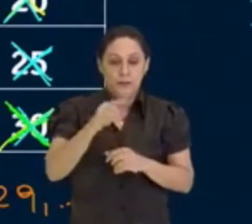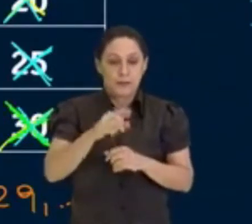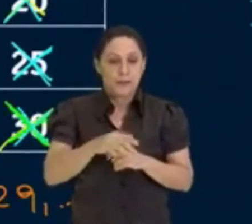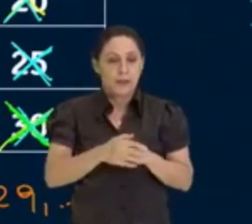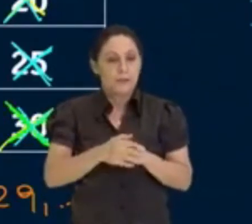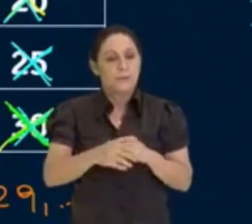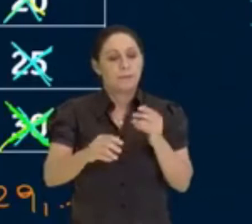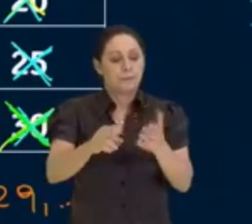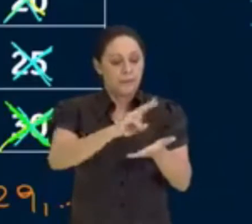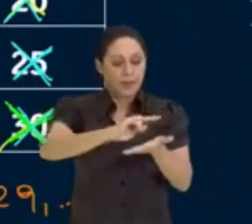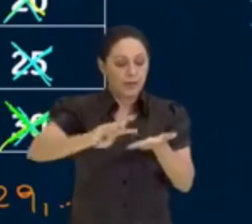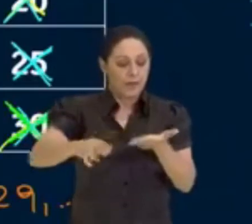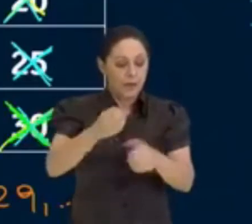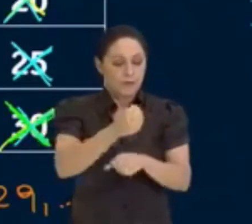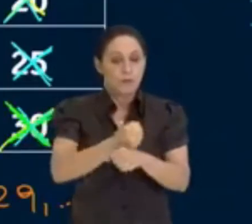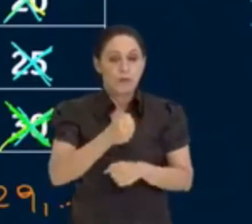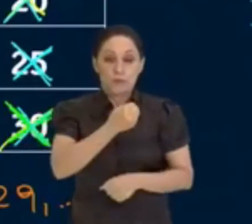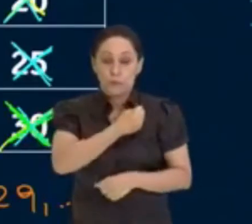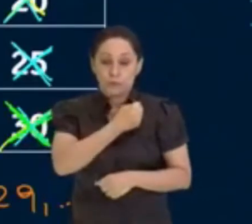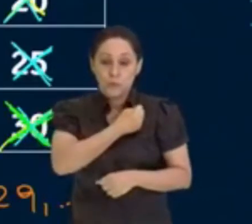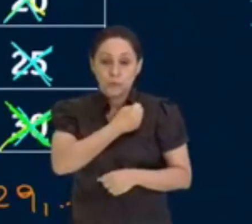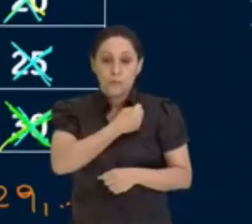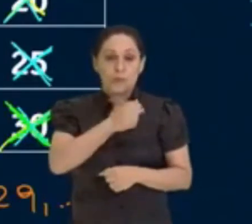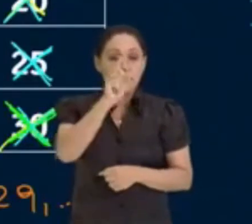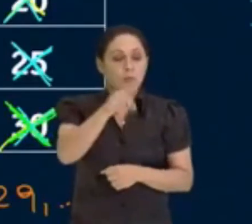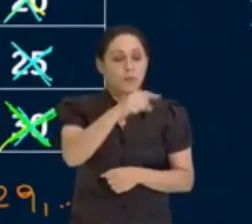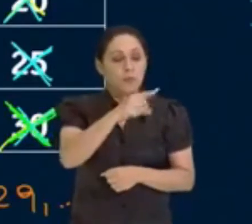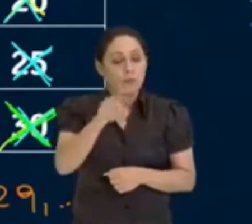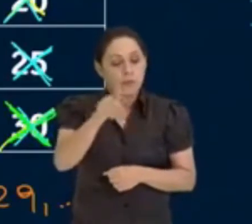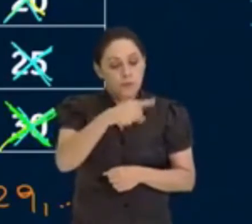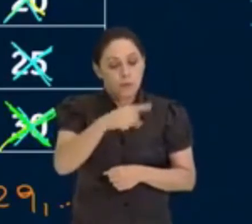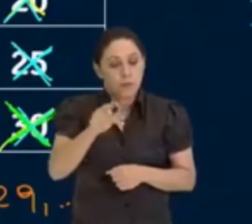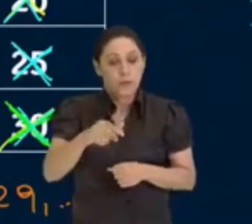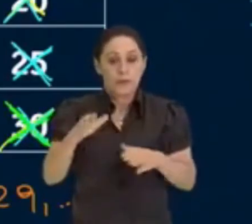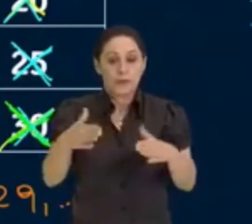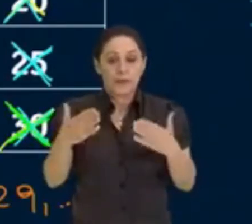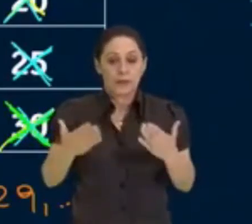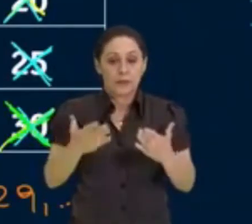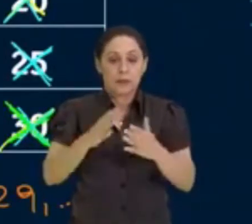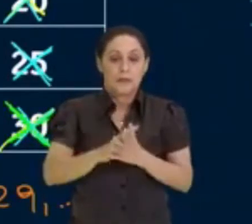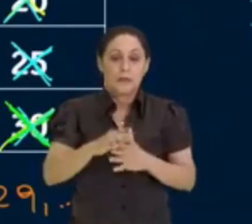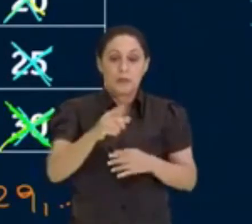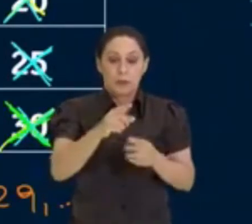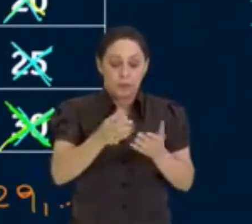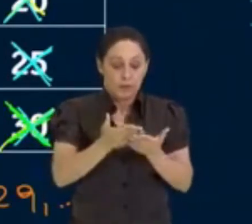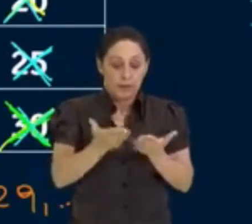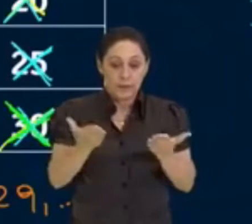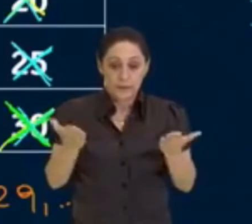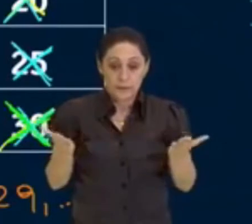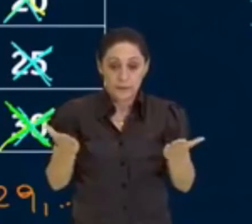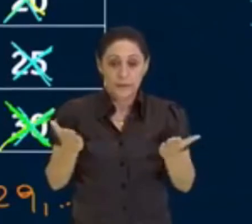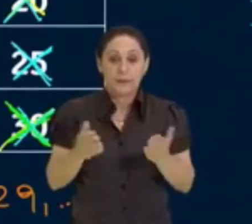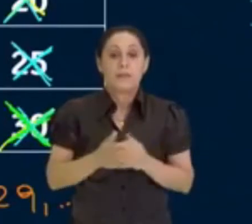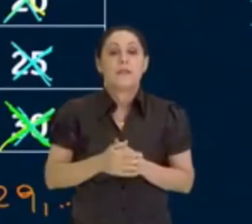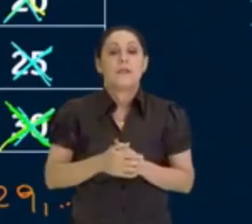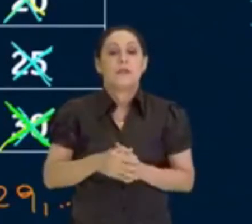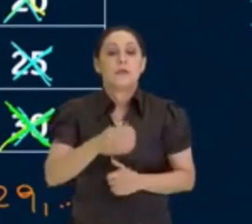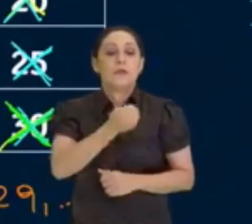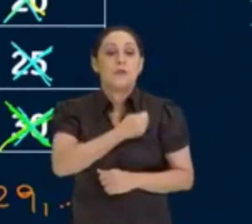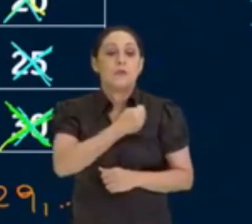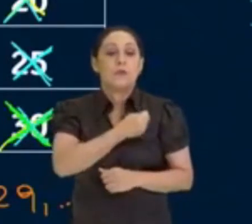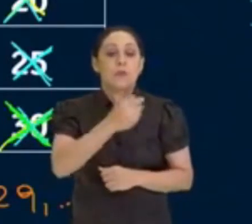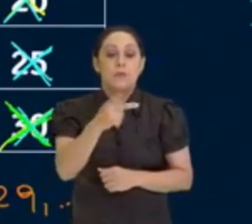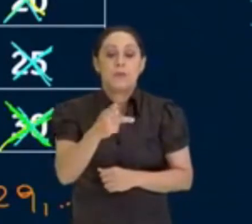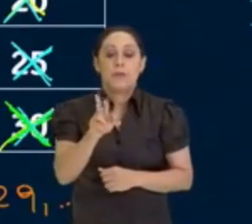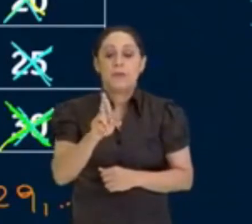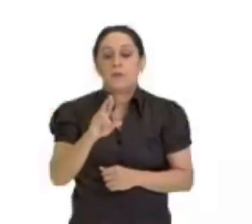vários números e está crivando ele, Então, nós ficamos apenas com esses aí, tá? Então, esses são os números